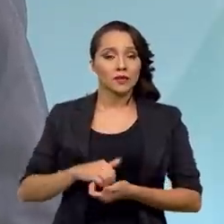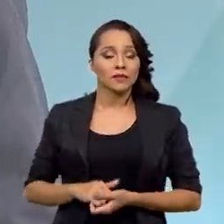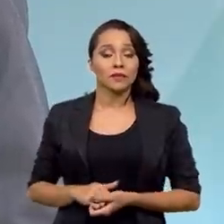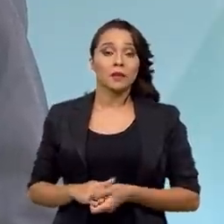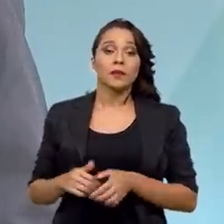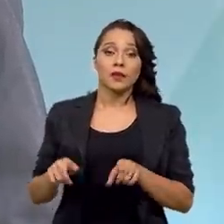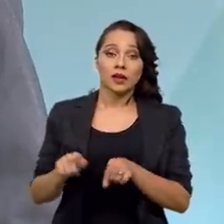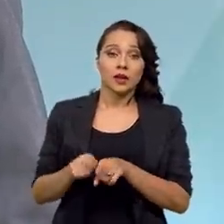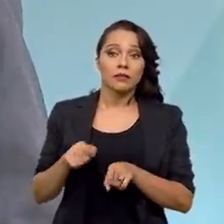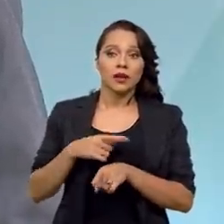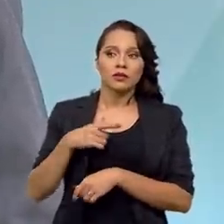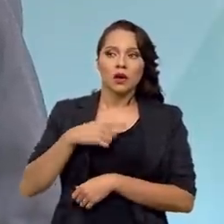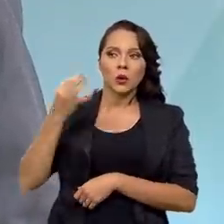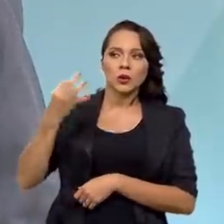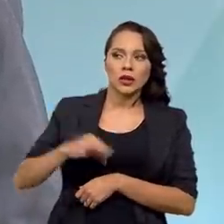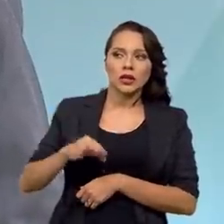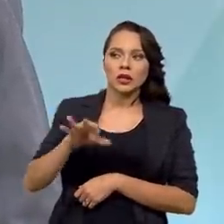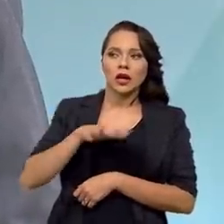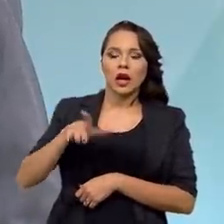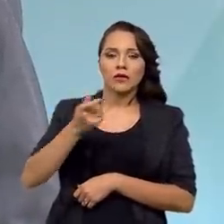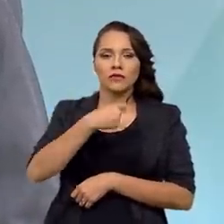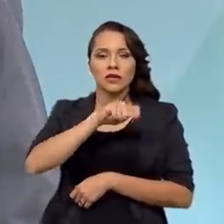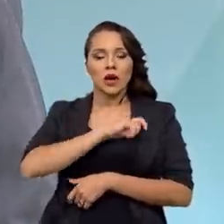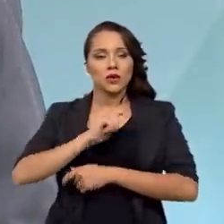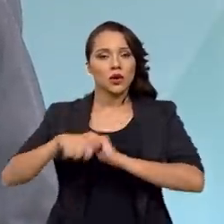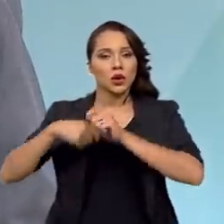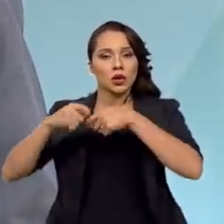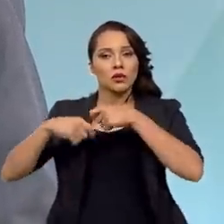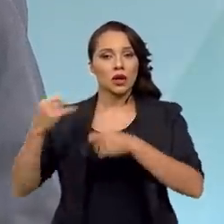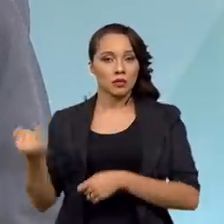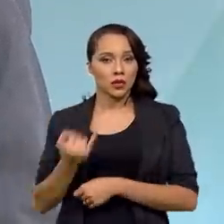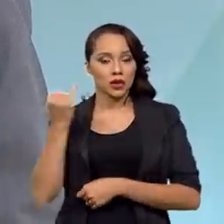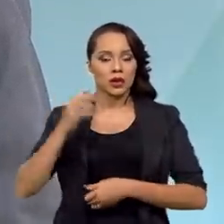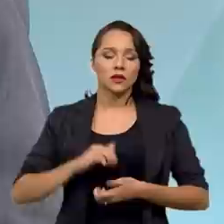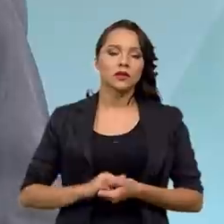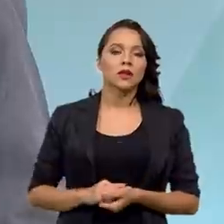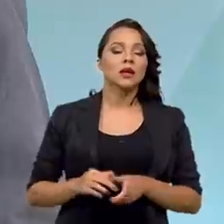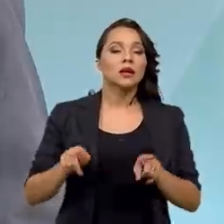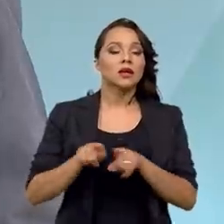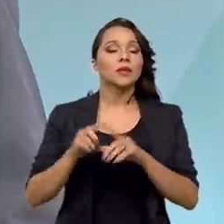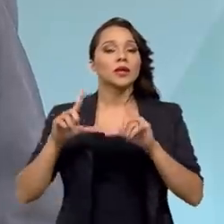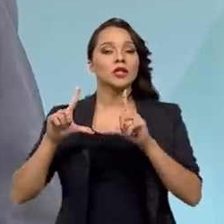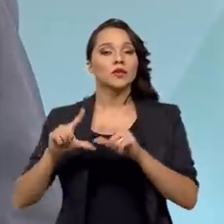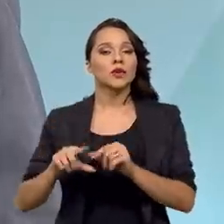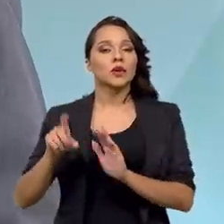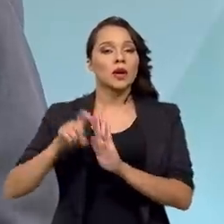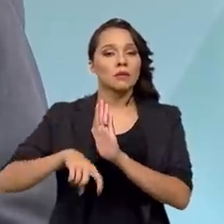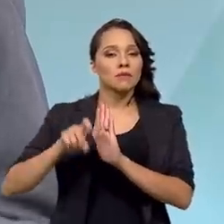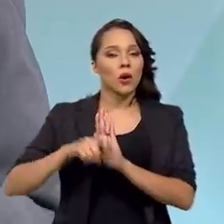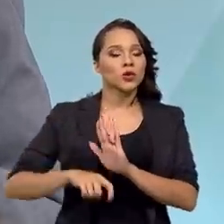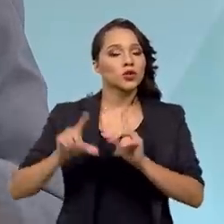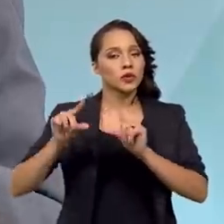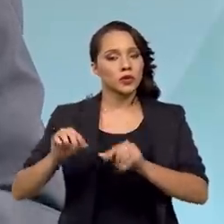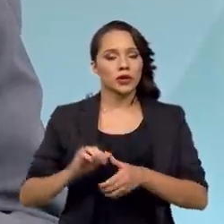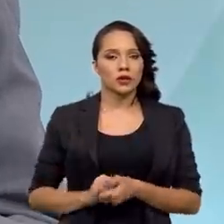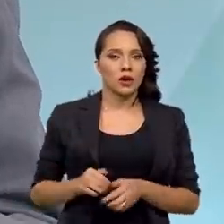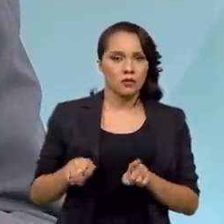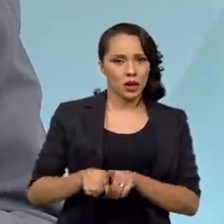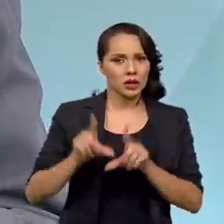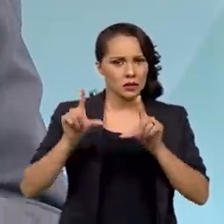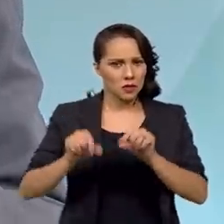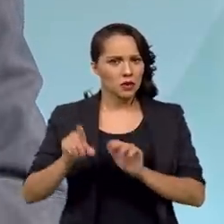Estamos consolidando o lado fiscal da economia, o que é fundamental. Estamos reduzindo impostos, porque com menos